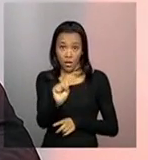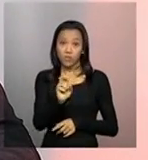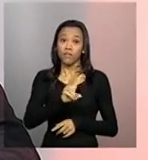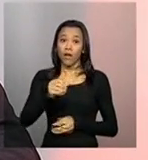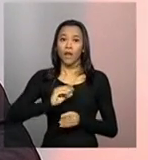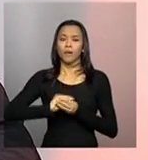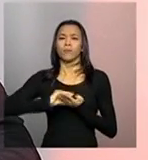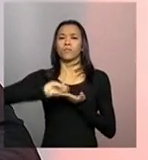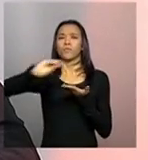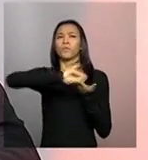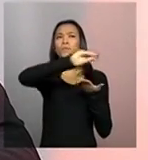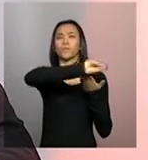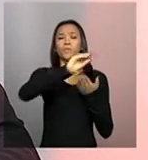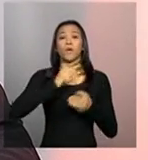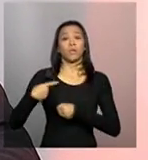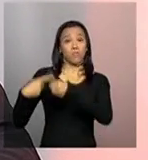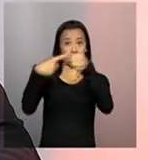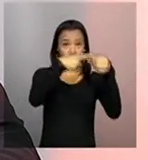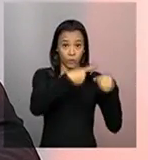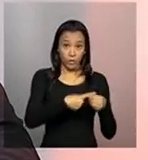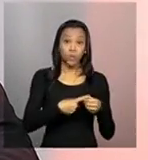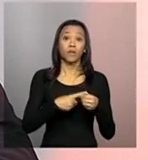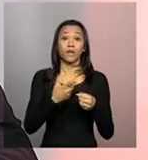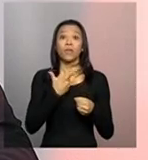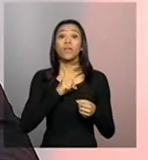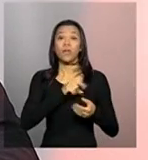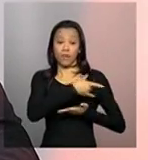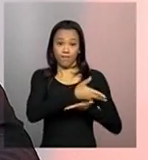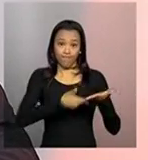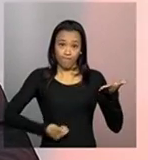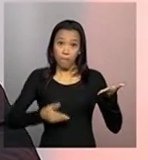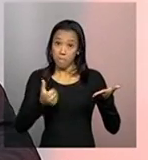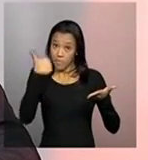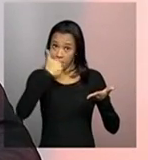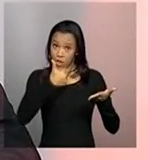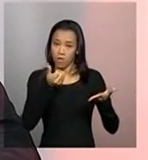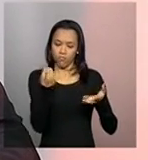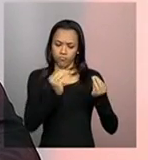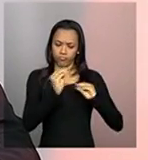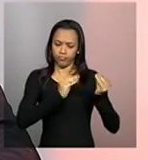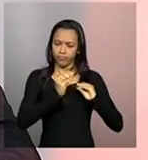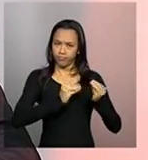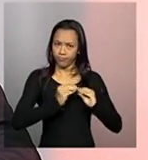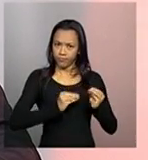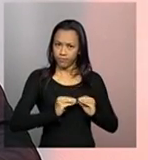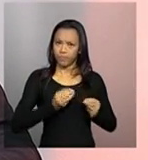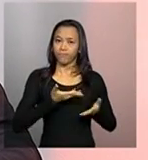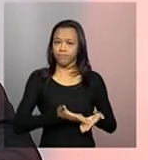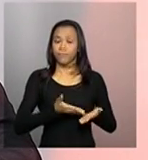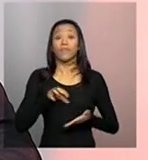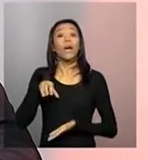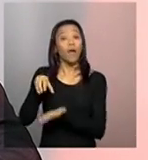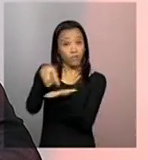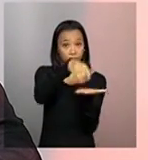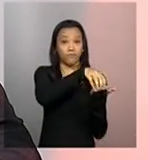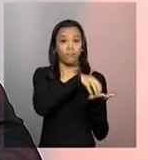prefeituras, aos municípios, pelo preenchimento, por essa primeira etapa de preenchimento do Cadastro Nacional de Entidades.